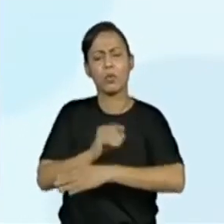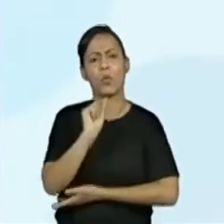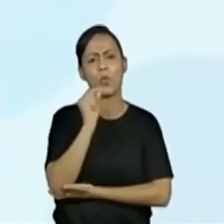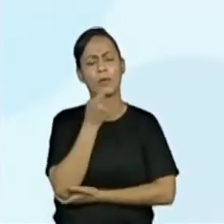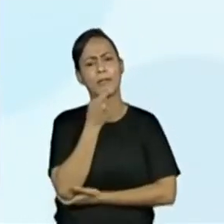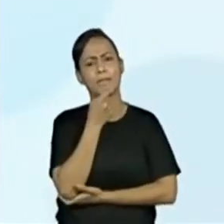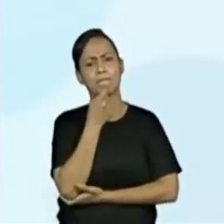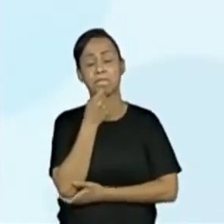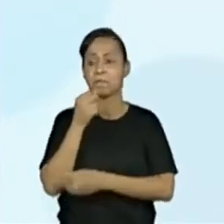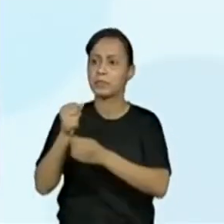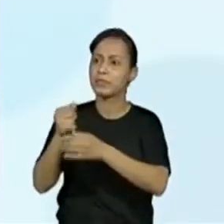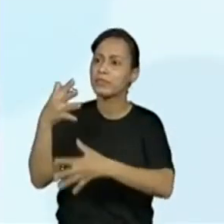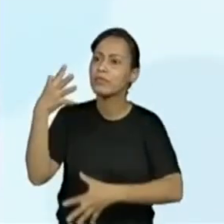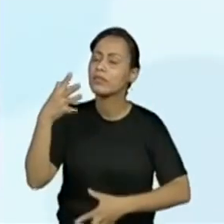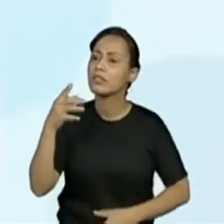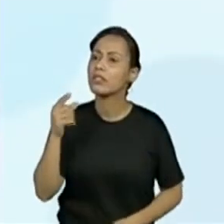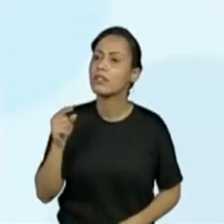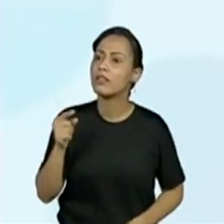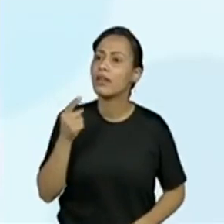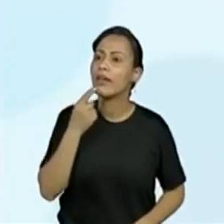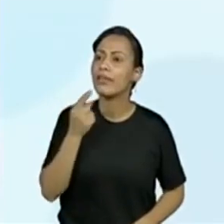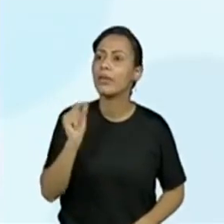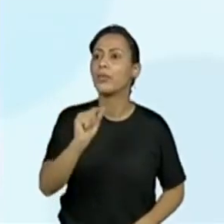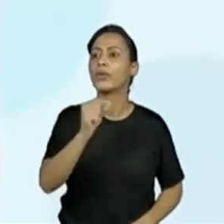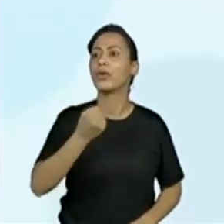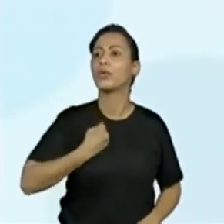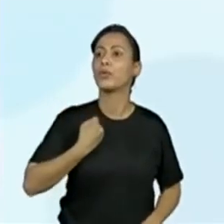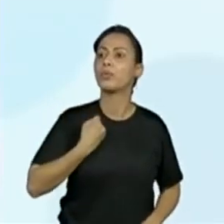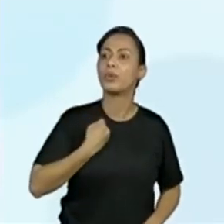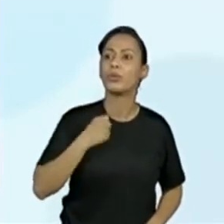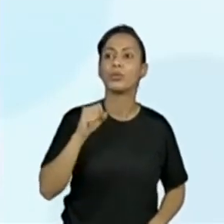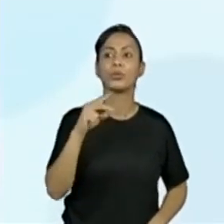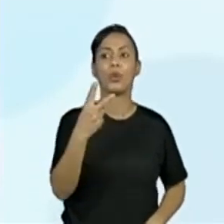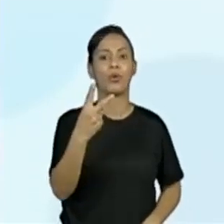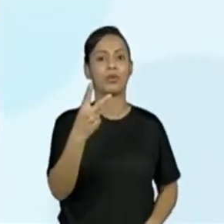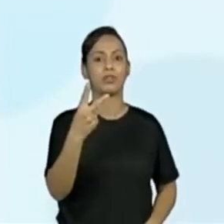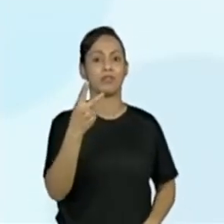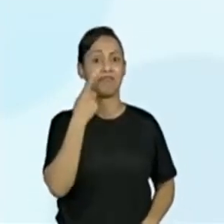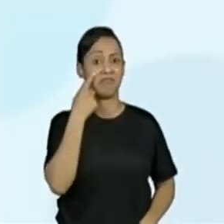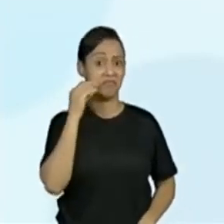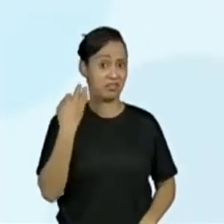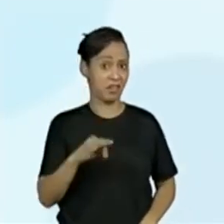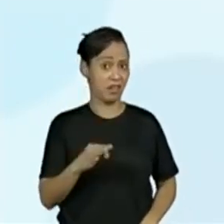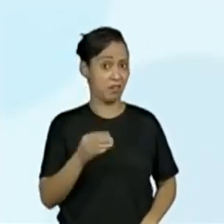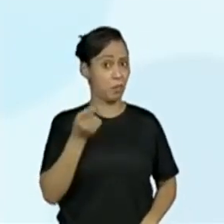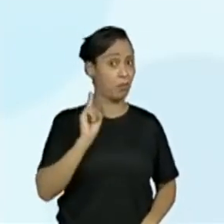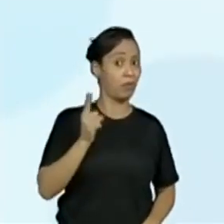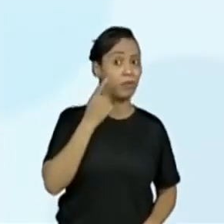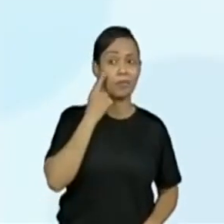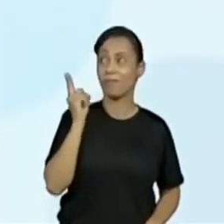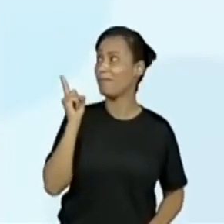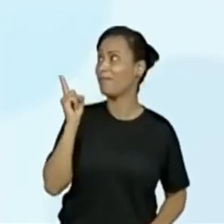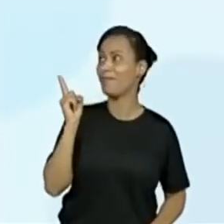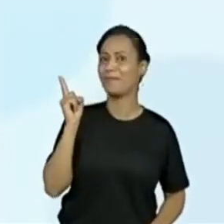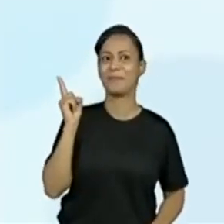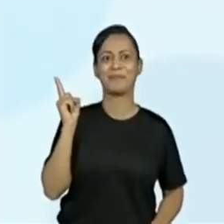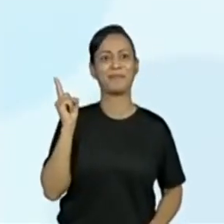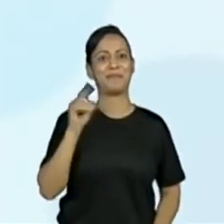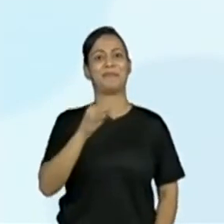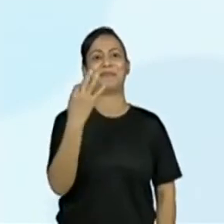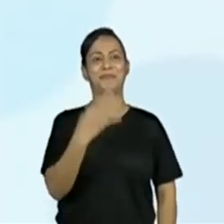dizendo que nós podemos localizar esse verso na quadrinha número 2. Vamos descobrir a resposta? Olá.